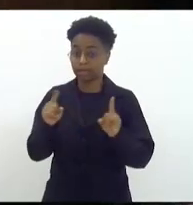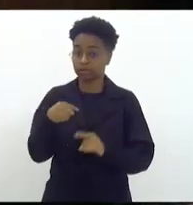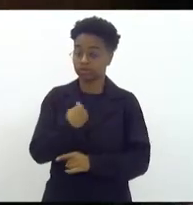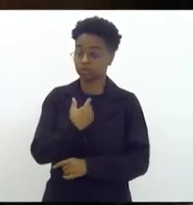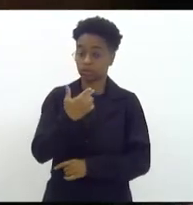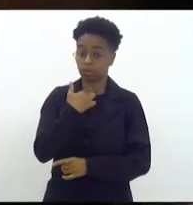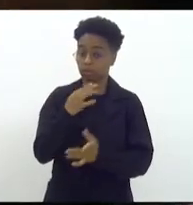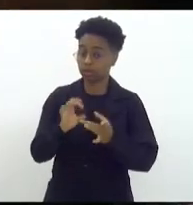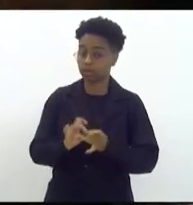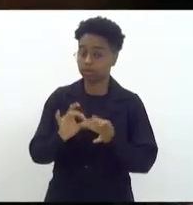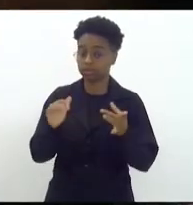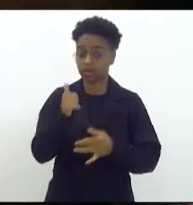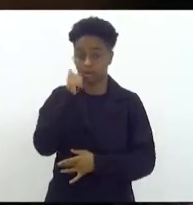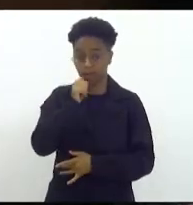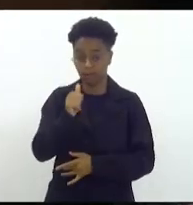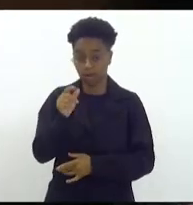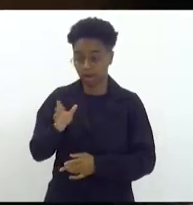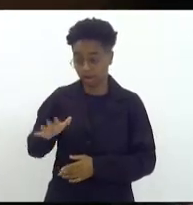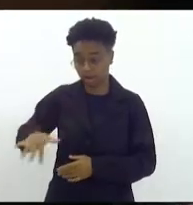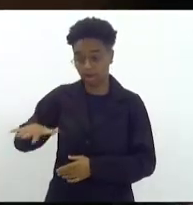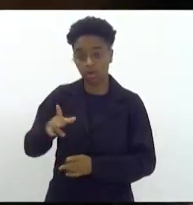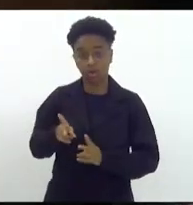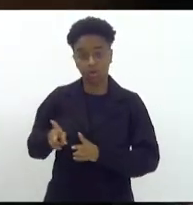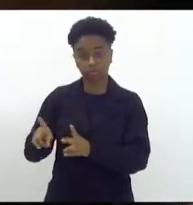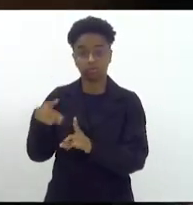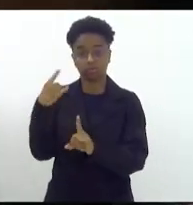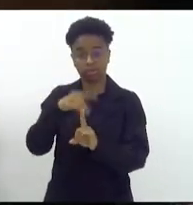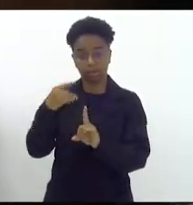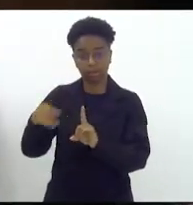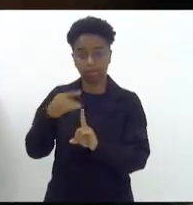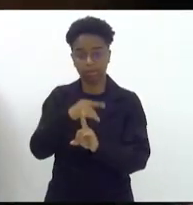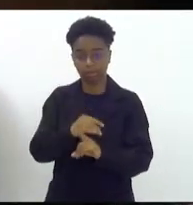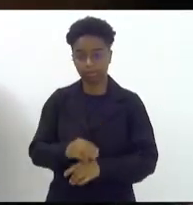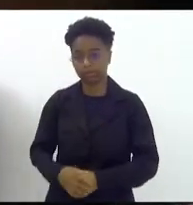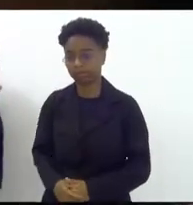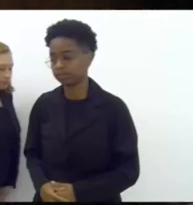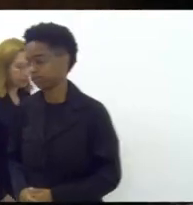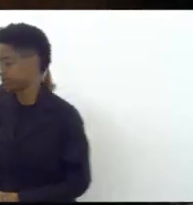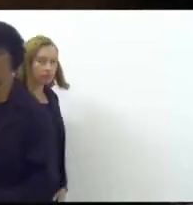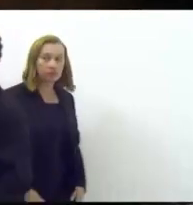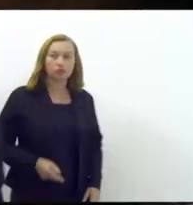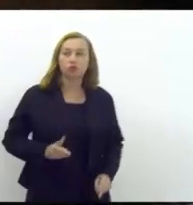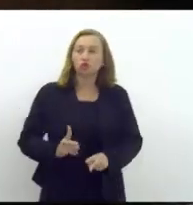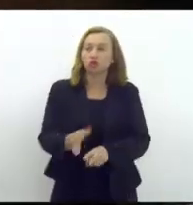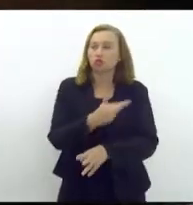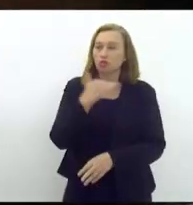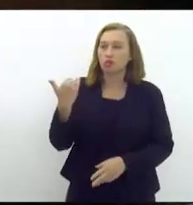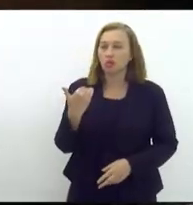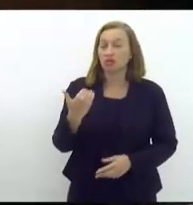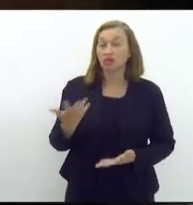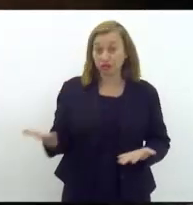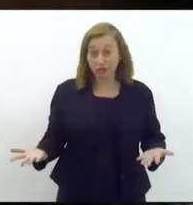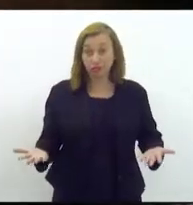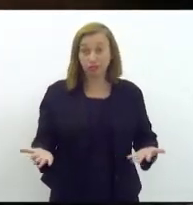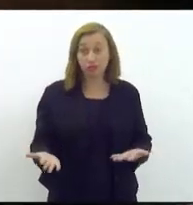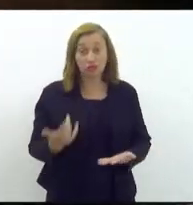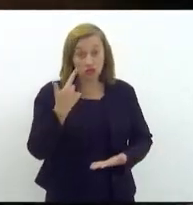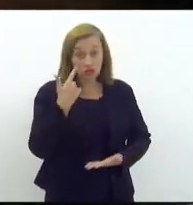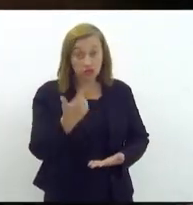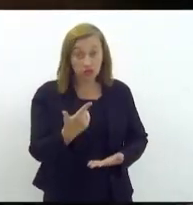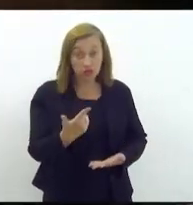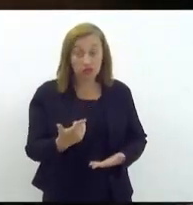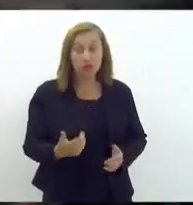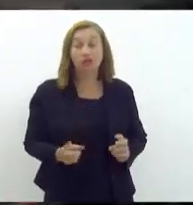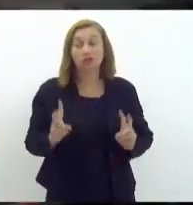que essas muguegas continuem sendo agredidas e continuem morrendo diante da inércia do governo do Estado.